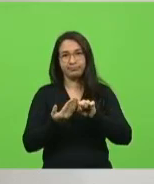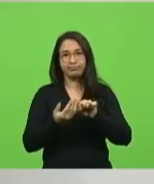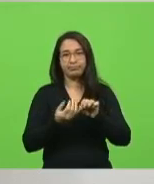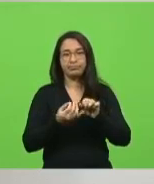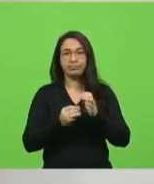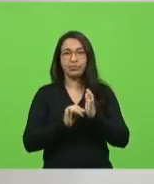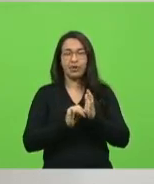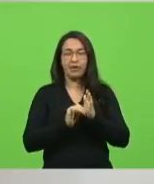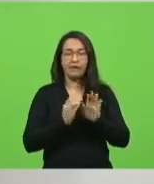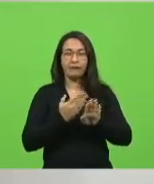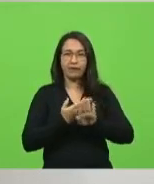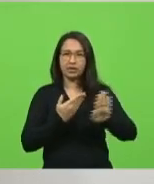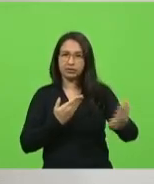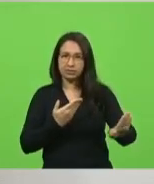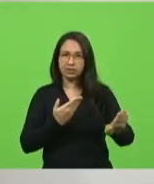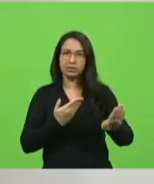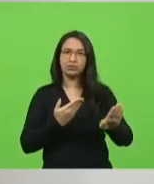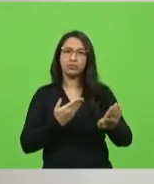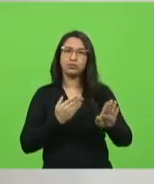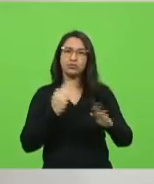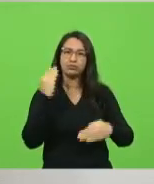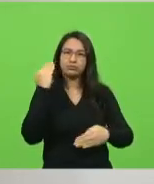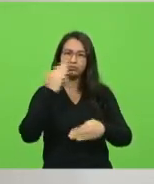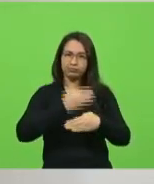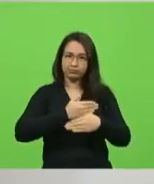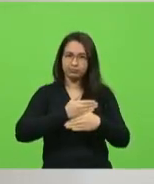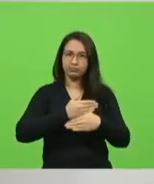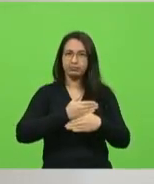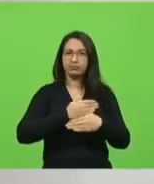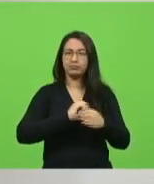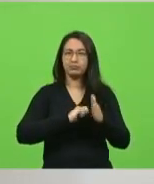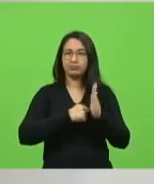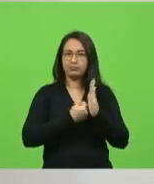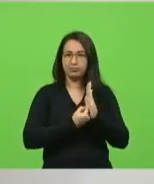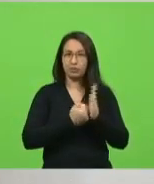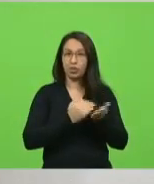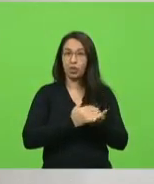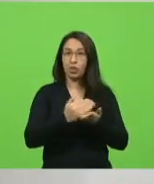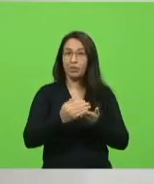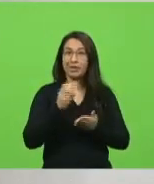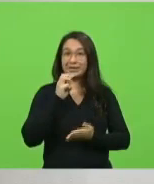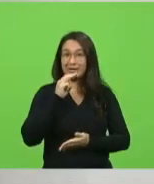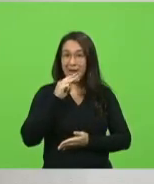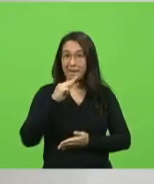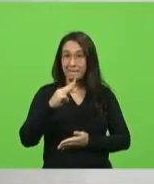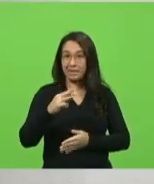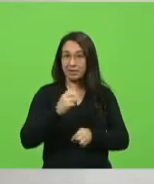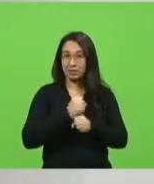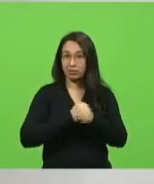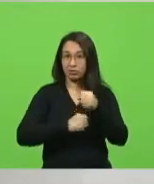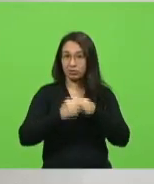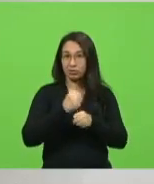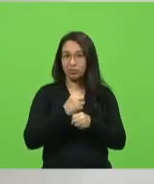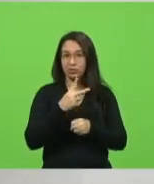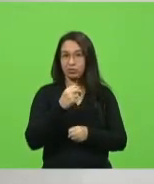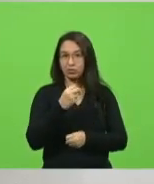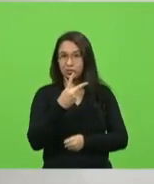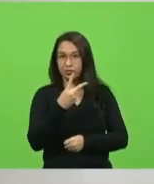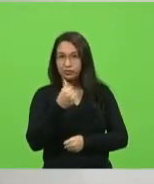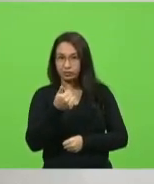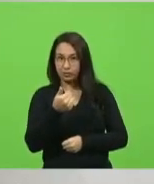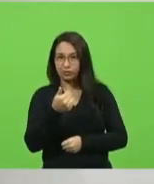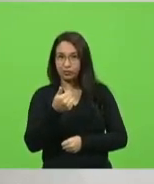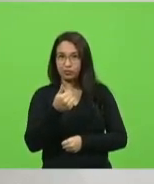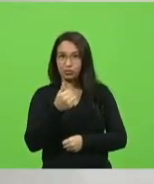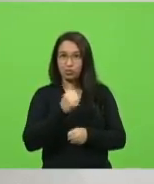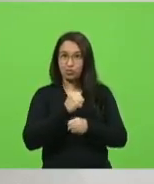distanciamento, do lockdown, que foi decretado desde março do ano passado. Há praticamente um ano. Mas